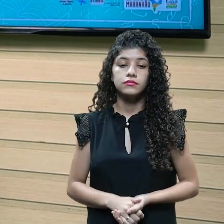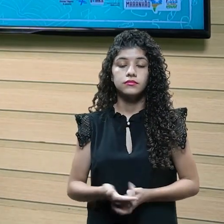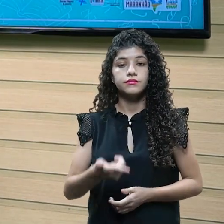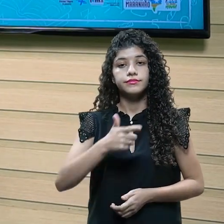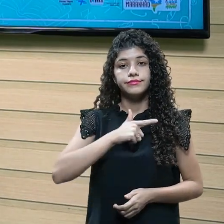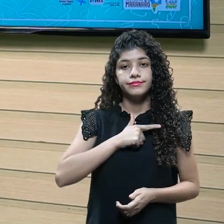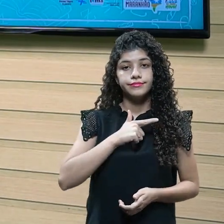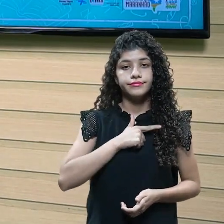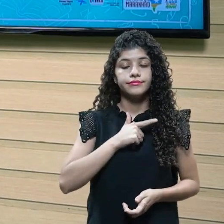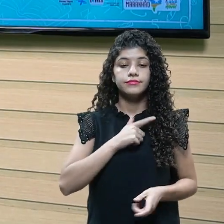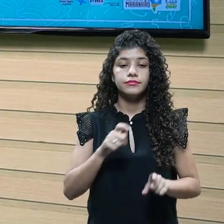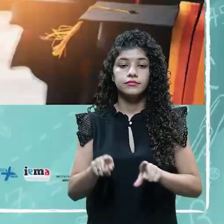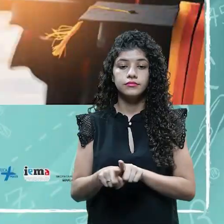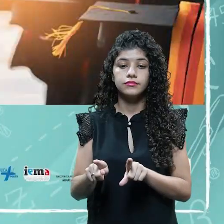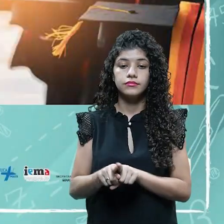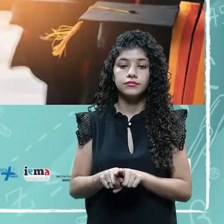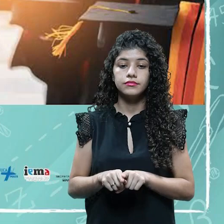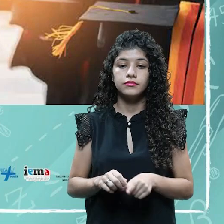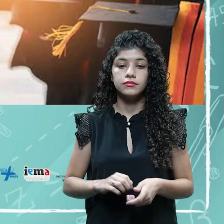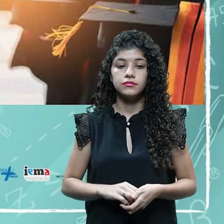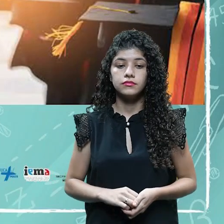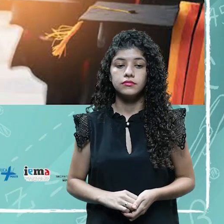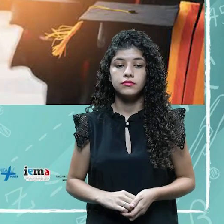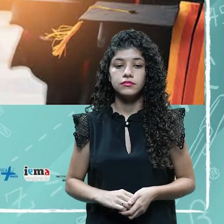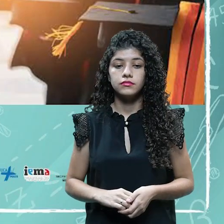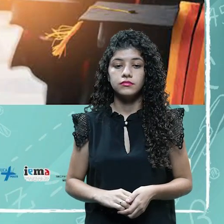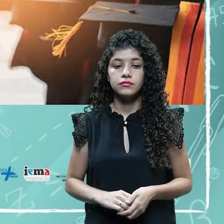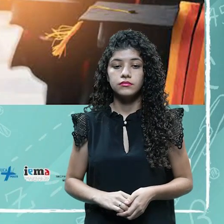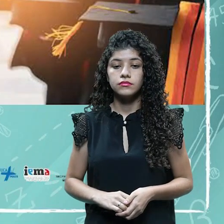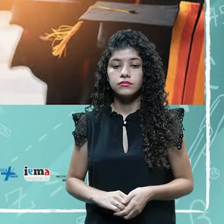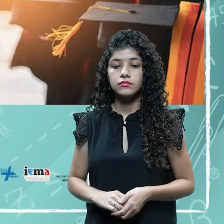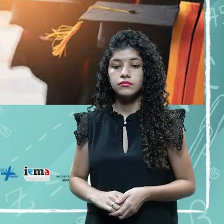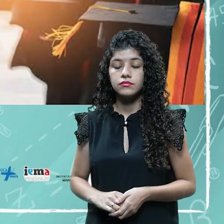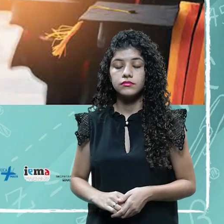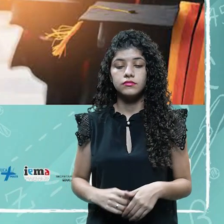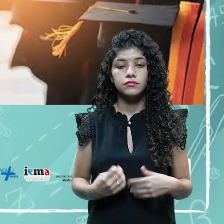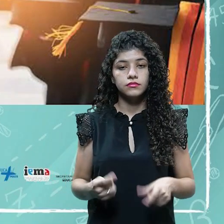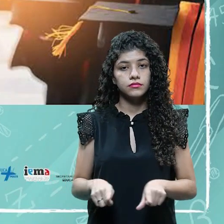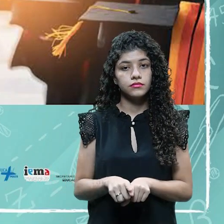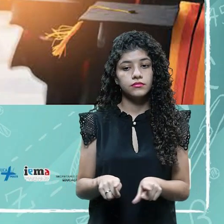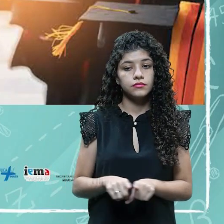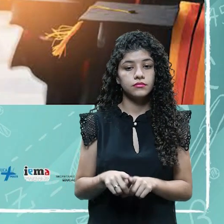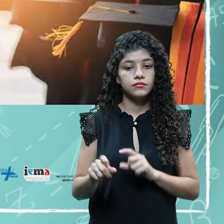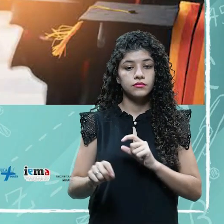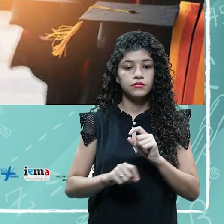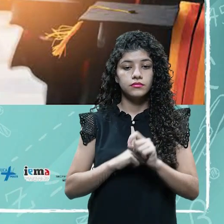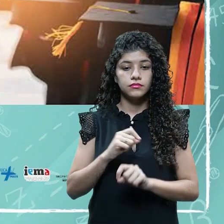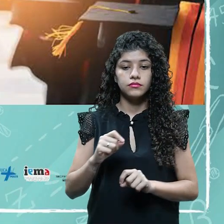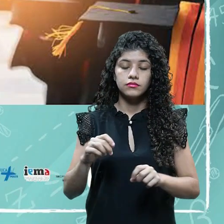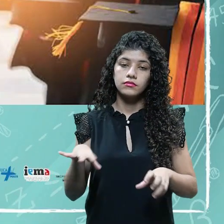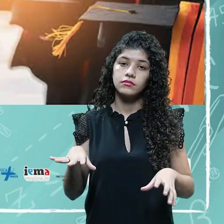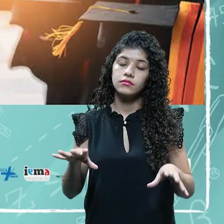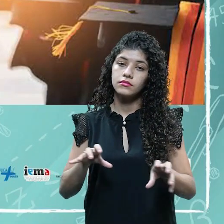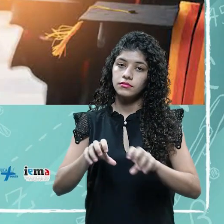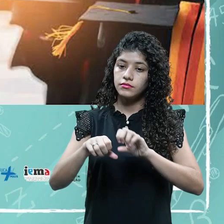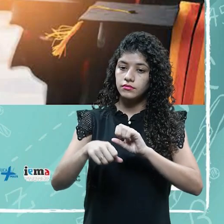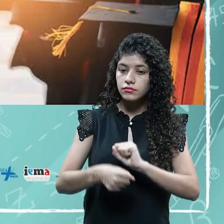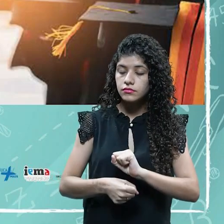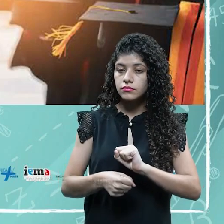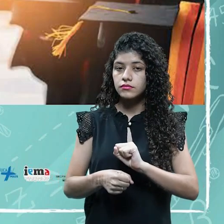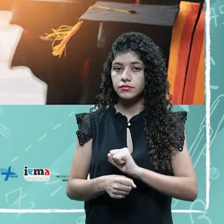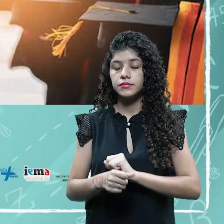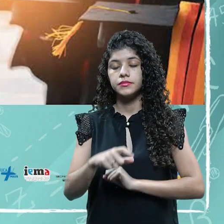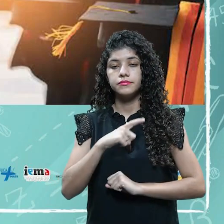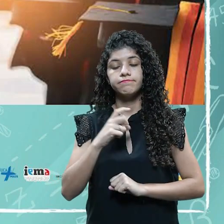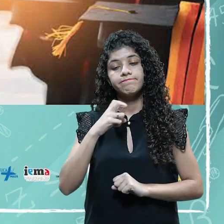formação, uma formatura. Então, além de ser muito ruim para a imagem da instituição de ensino. Então, a gente tem que